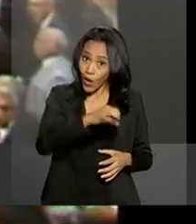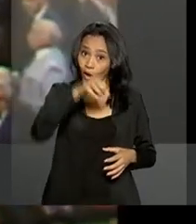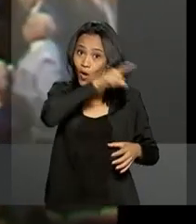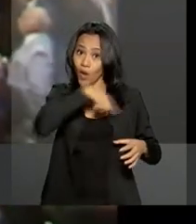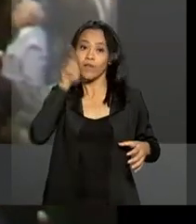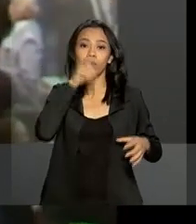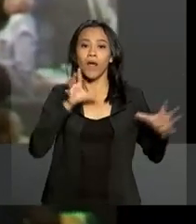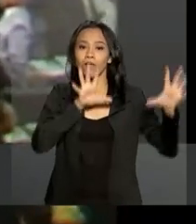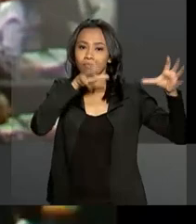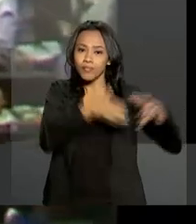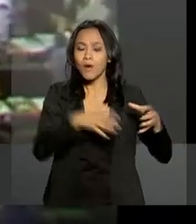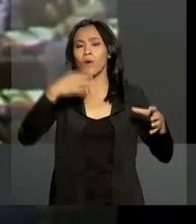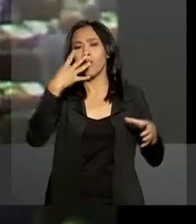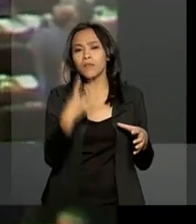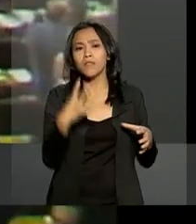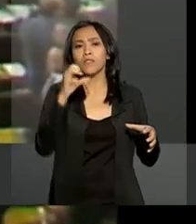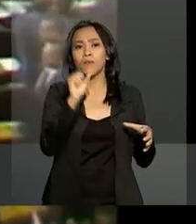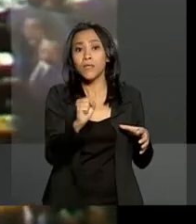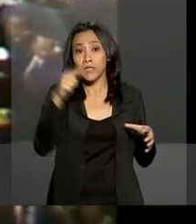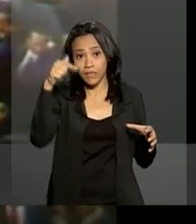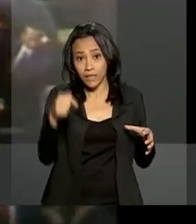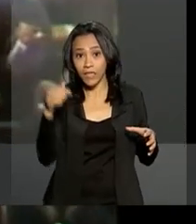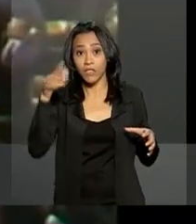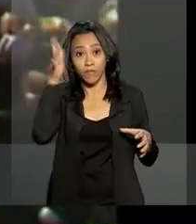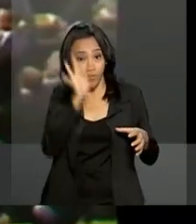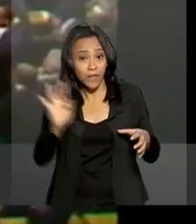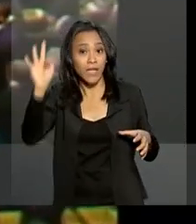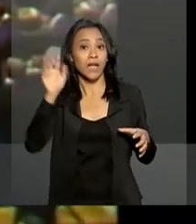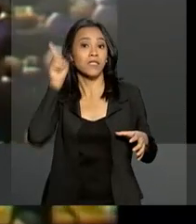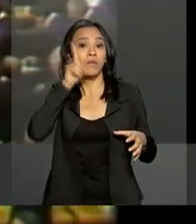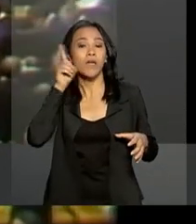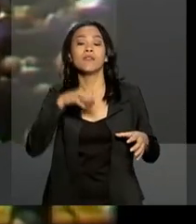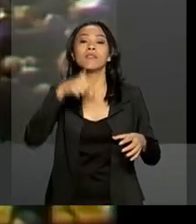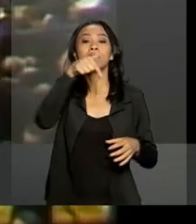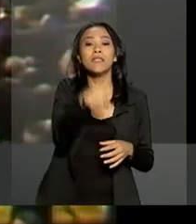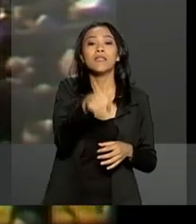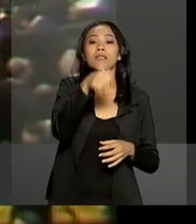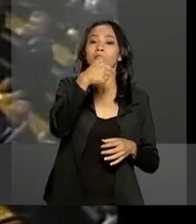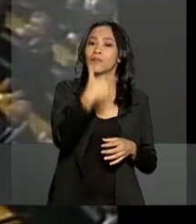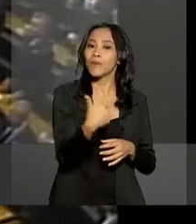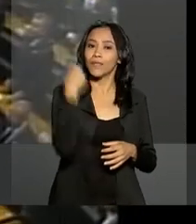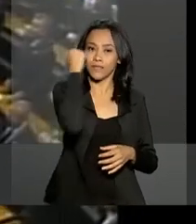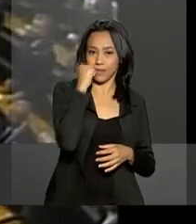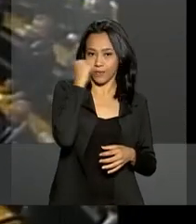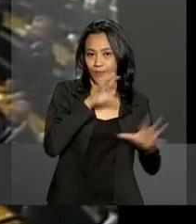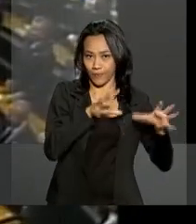487 deputados federais e 72 senadores.